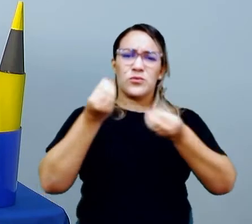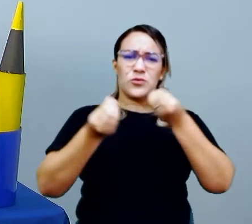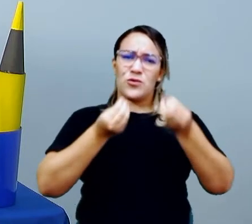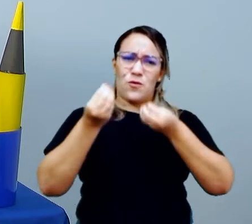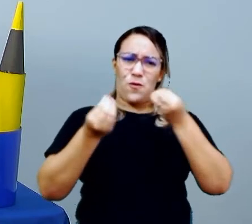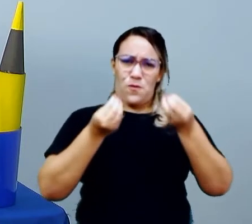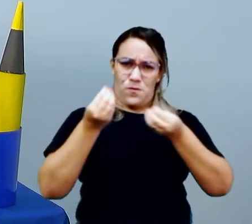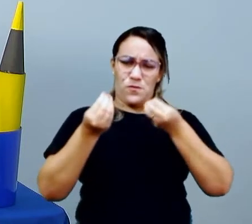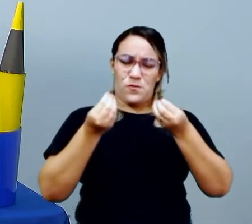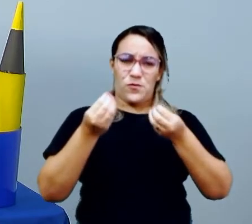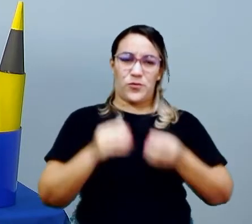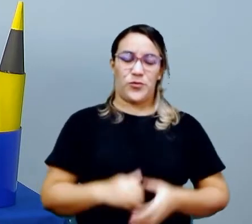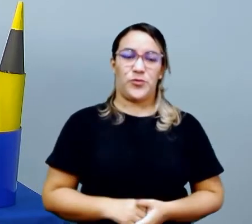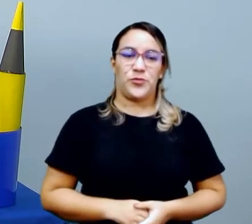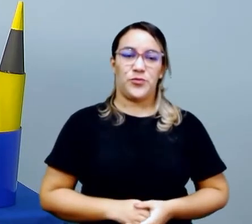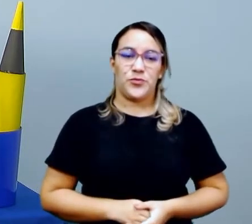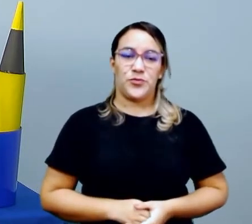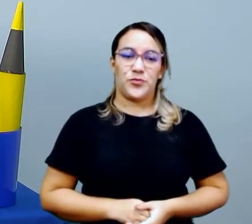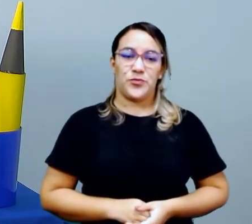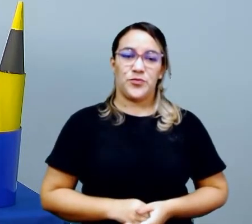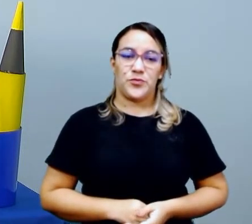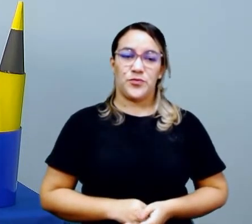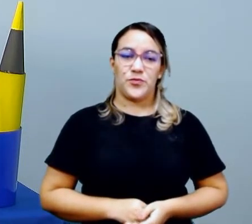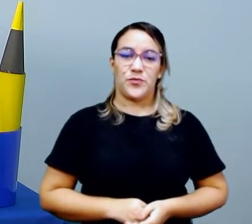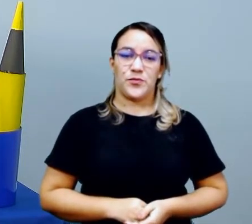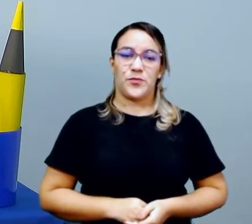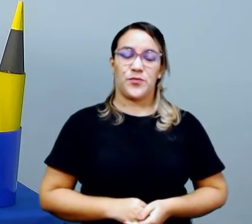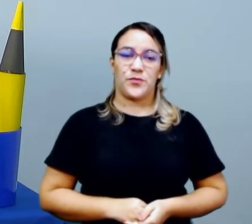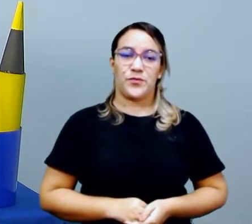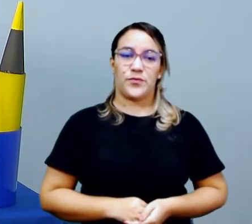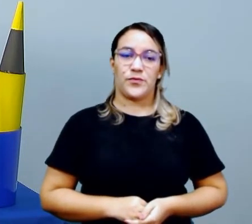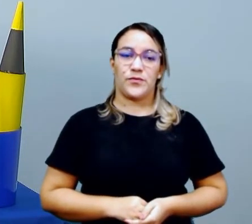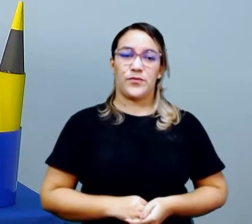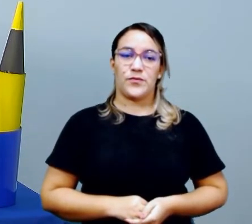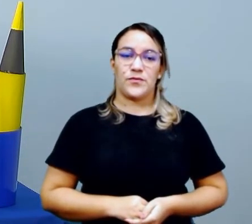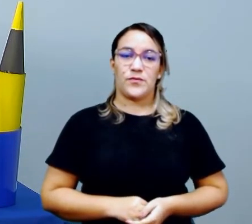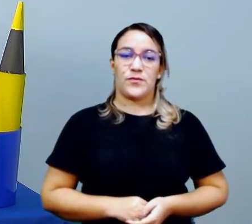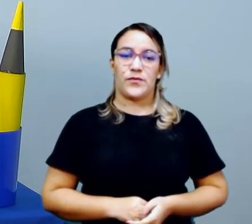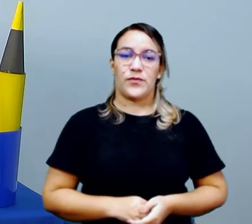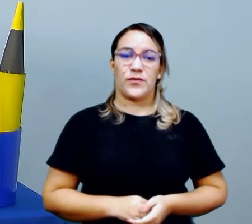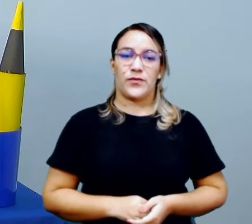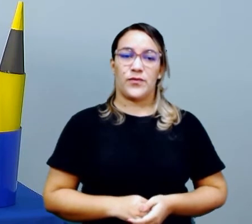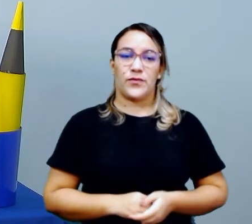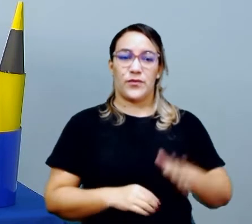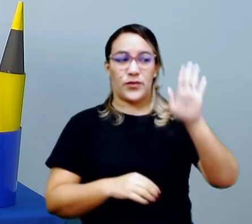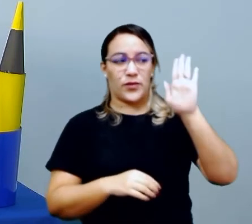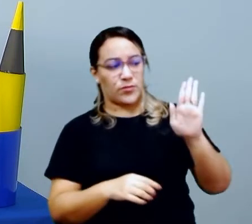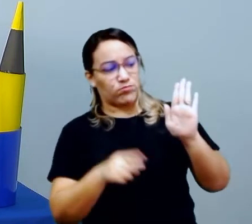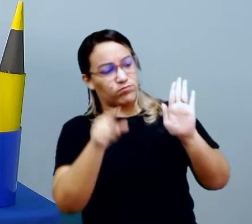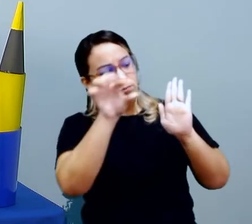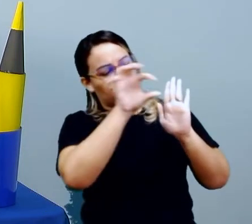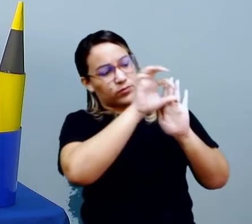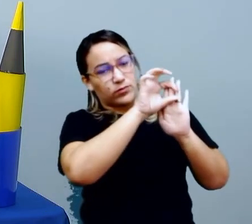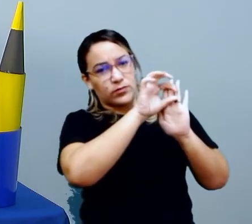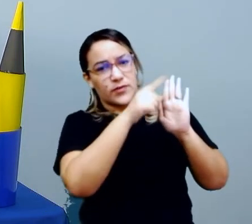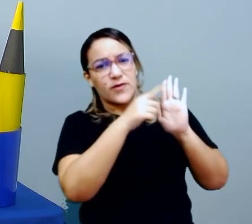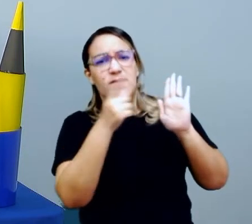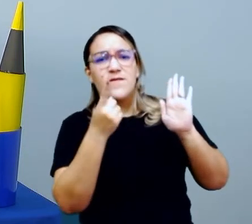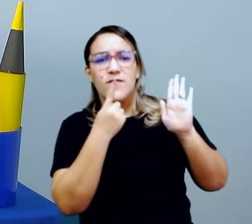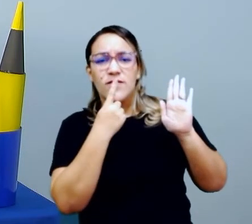emoção que a gente vai sentir em alguns dias, tá bom? Então, aqui, ó, a gente vai